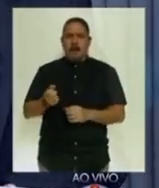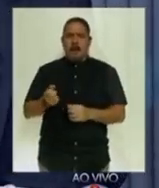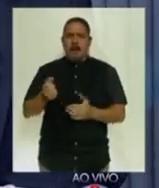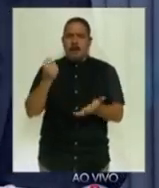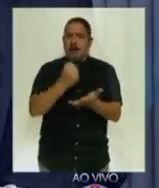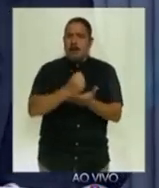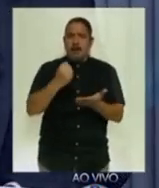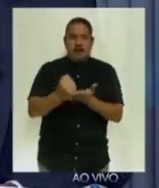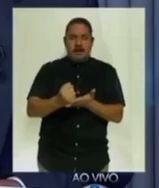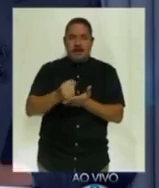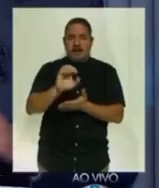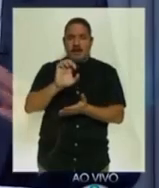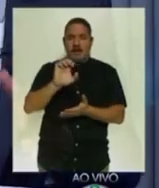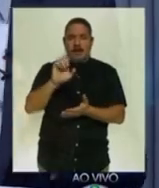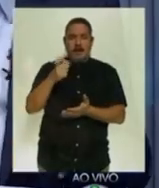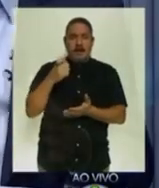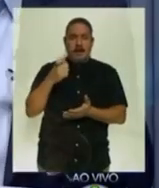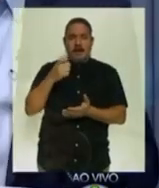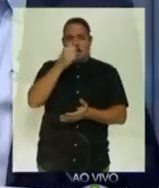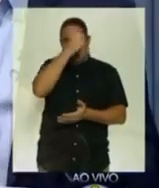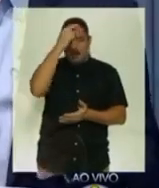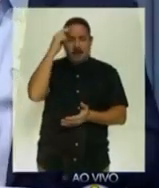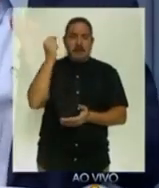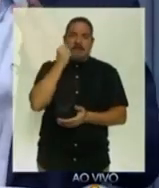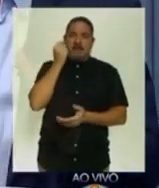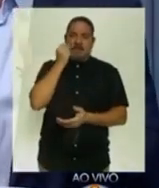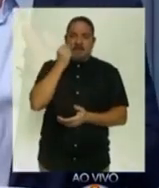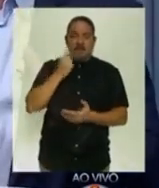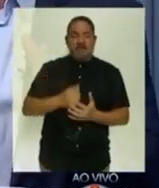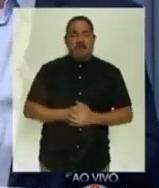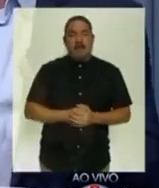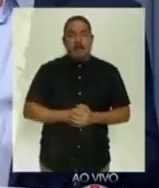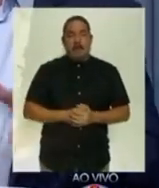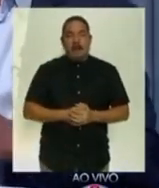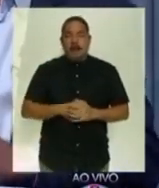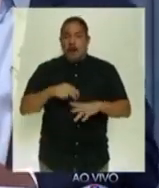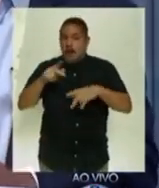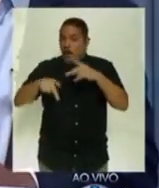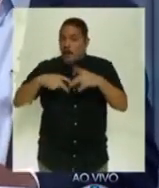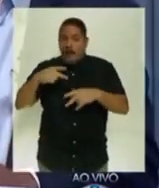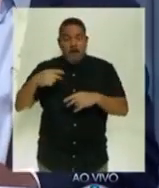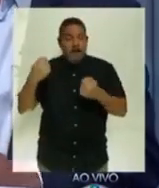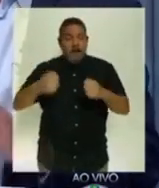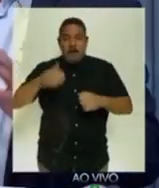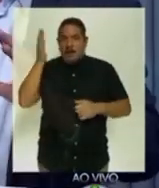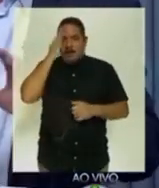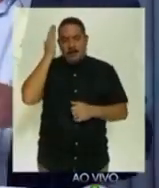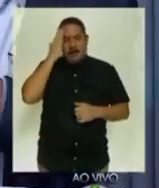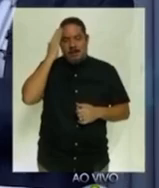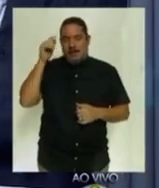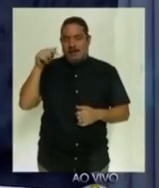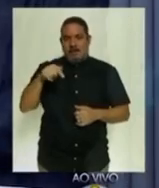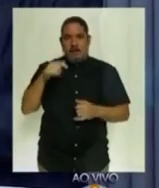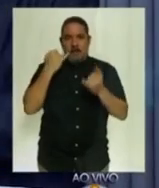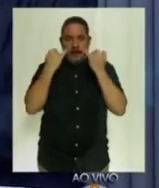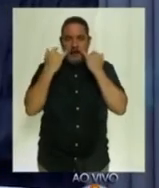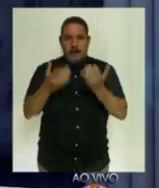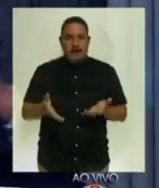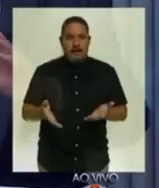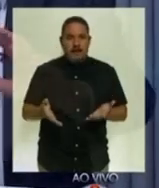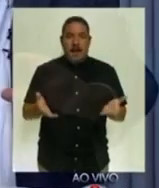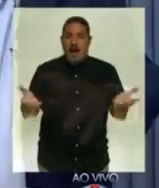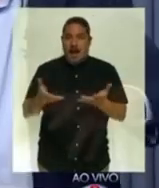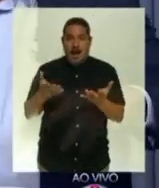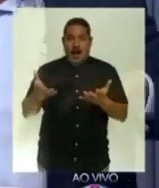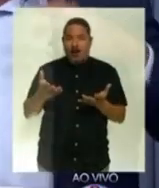Eduardo. É bom que se saiba disso, a população precisa saber disso. Agora ele quer dizer que não foi,